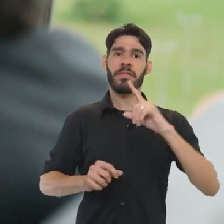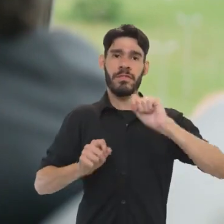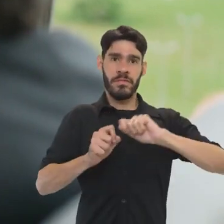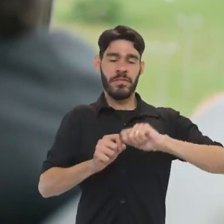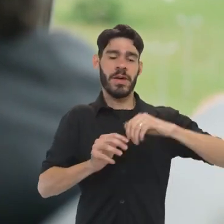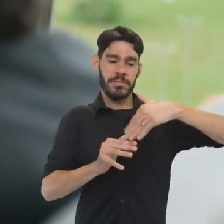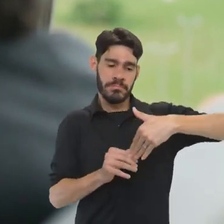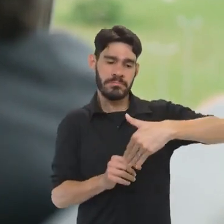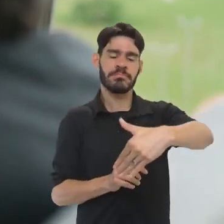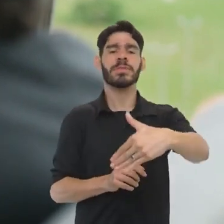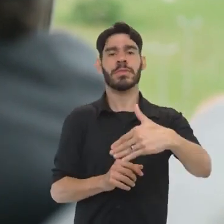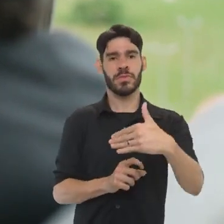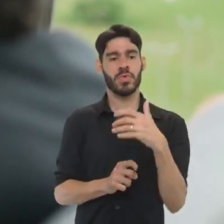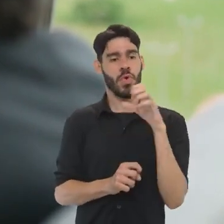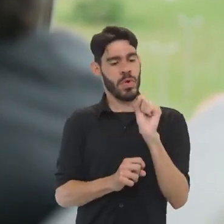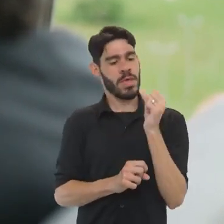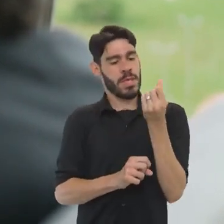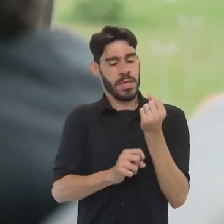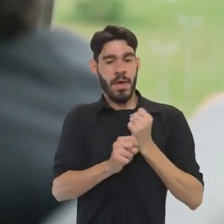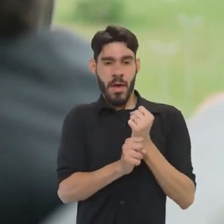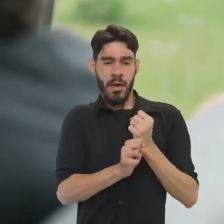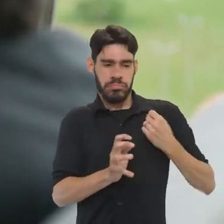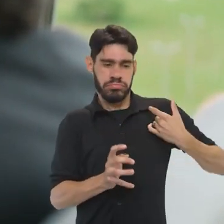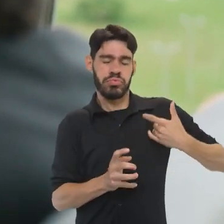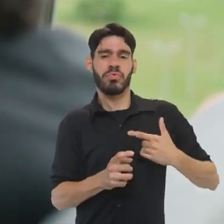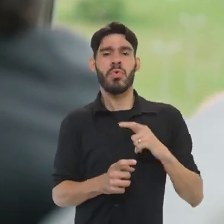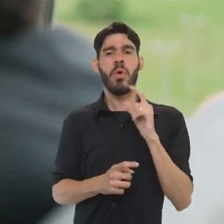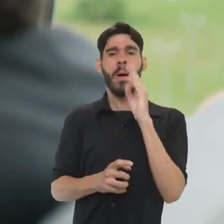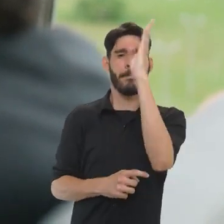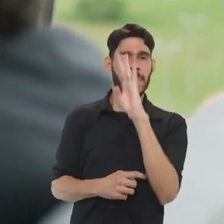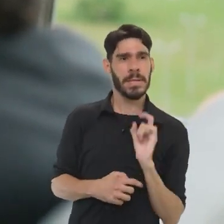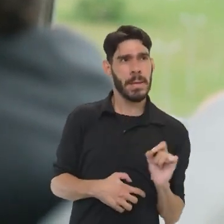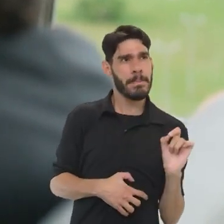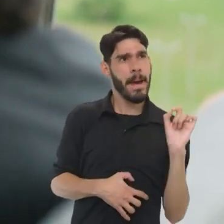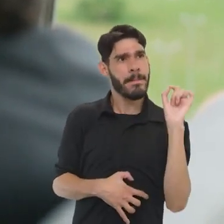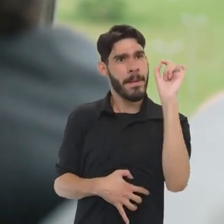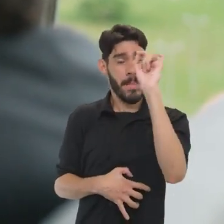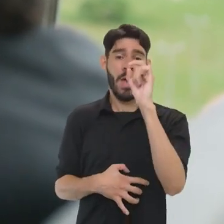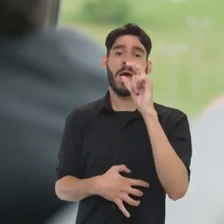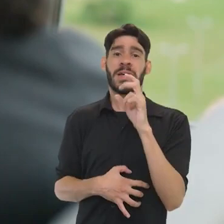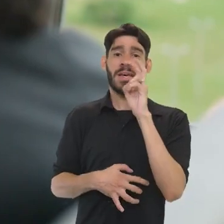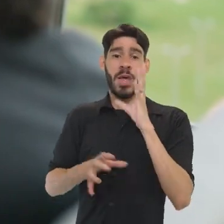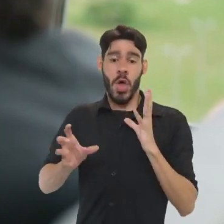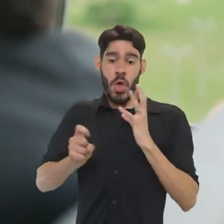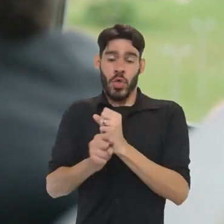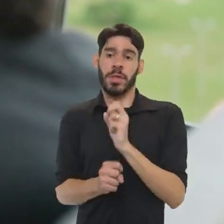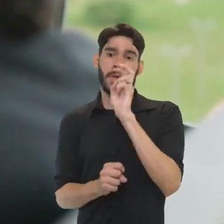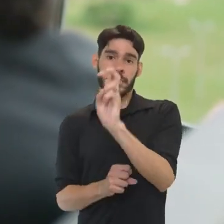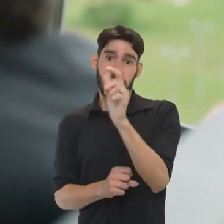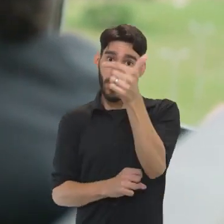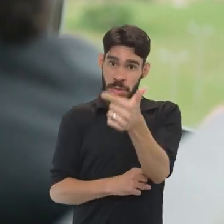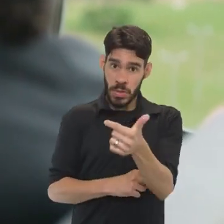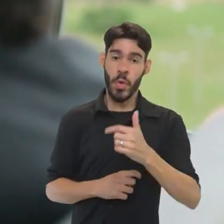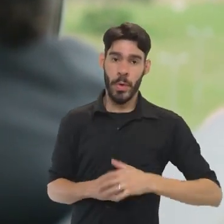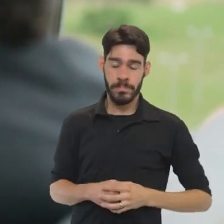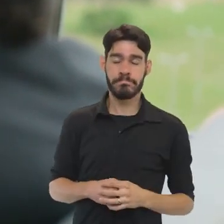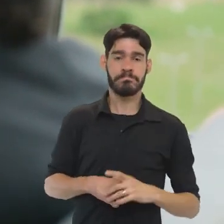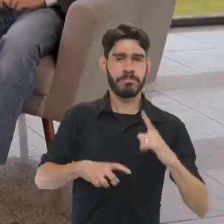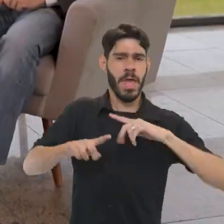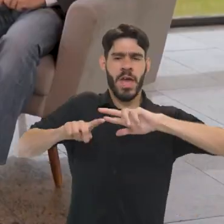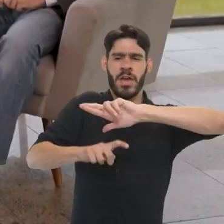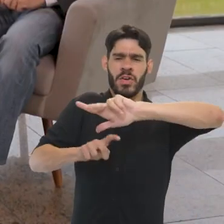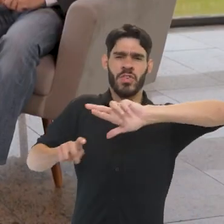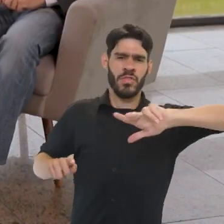a gente realiza ao longo desse tempo, nesses 86 anos, em vários lugares do Brasil. Portanto, são 52, como eu disse,